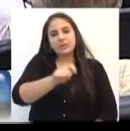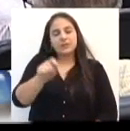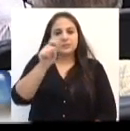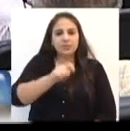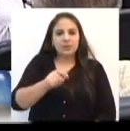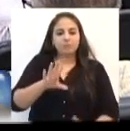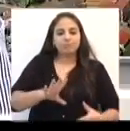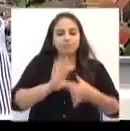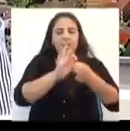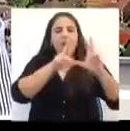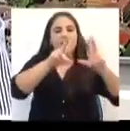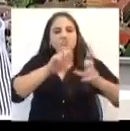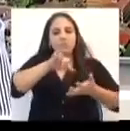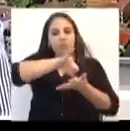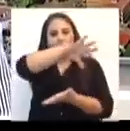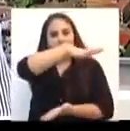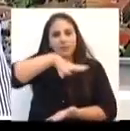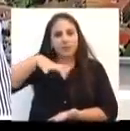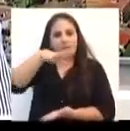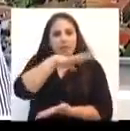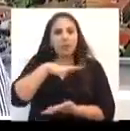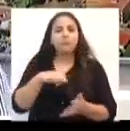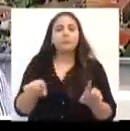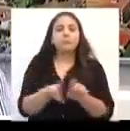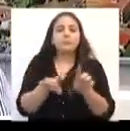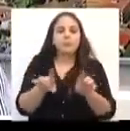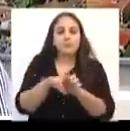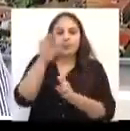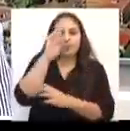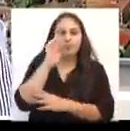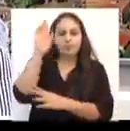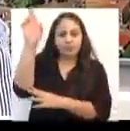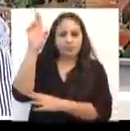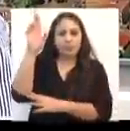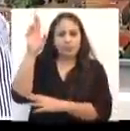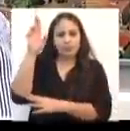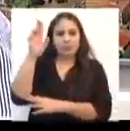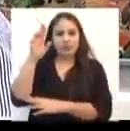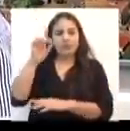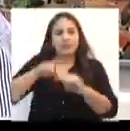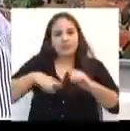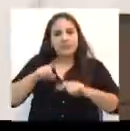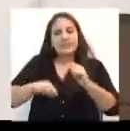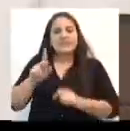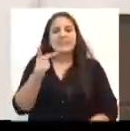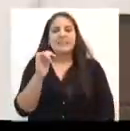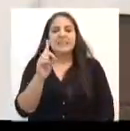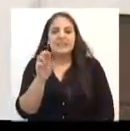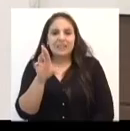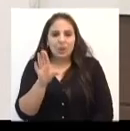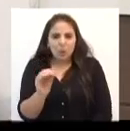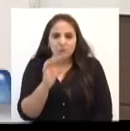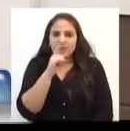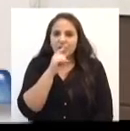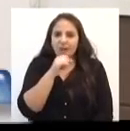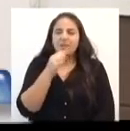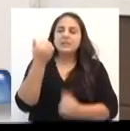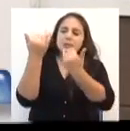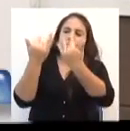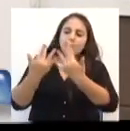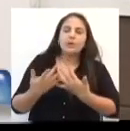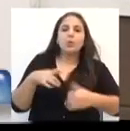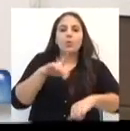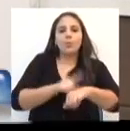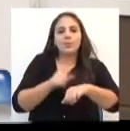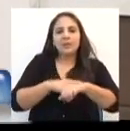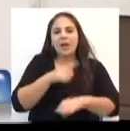ambiental. O diretor do Departamento de Recursos Hídricos do Rio Grande do Sul esclareceu a situação das